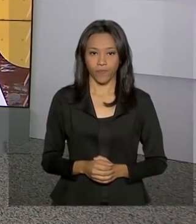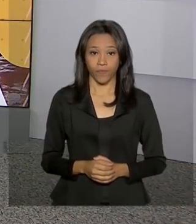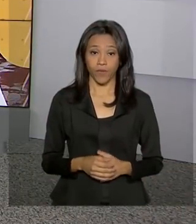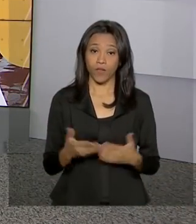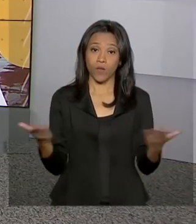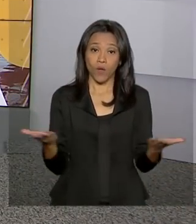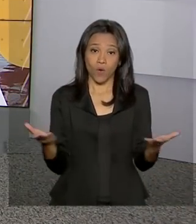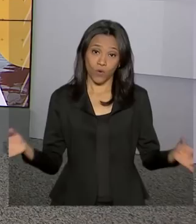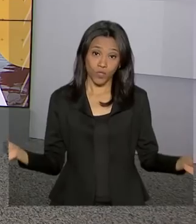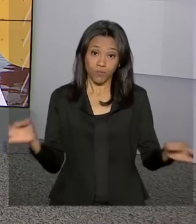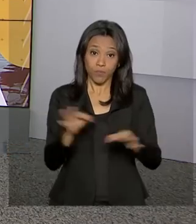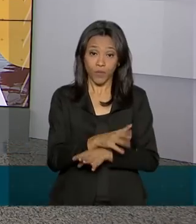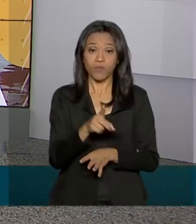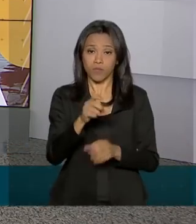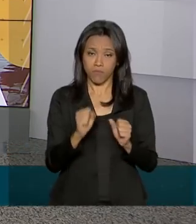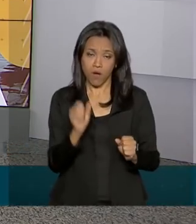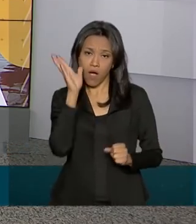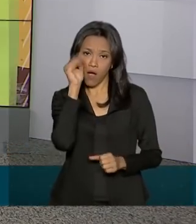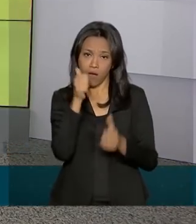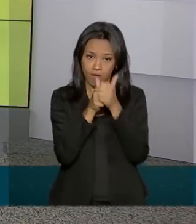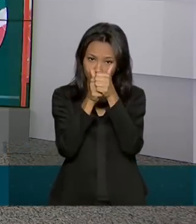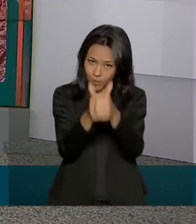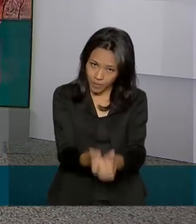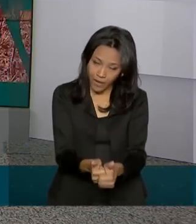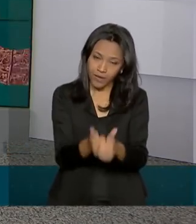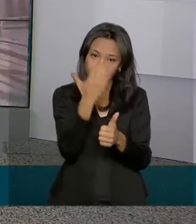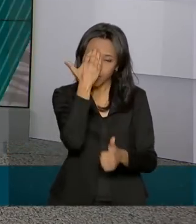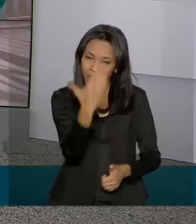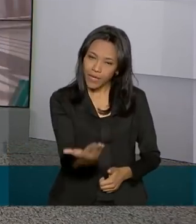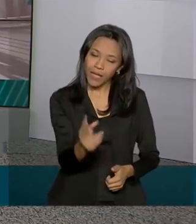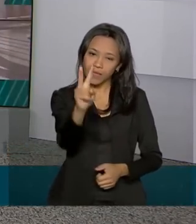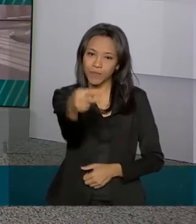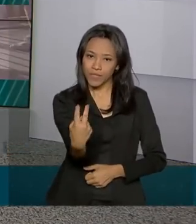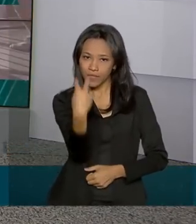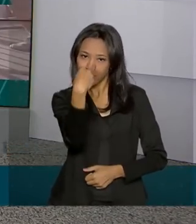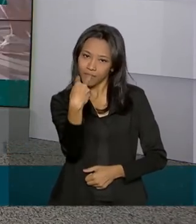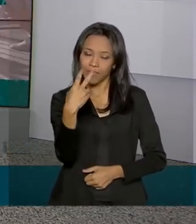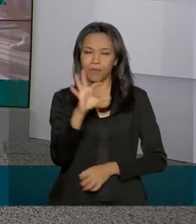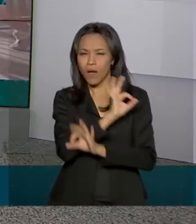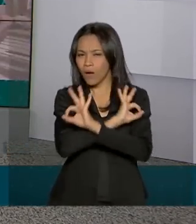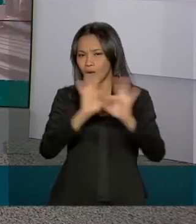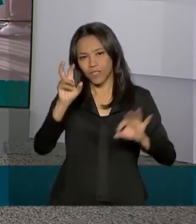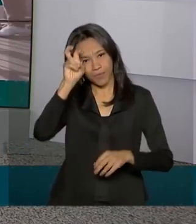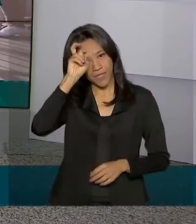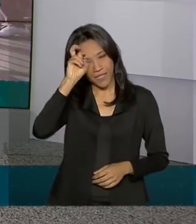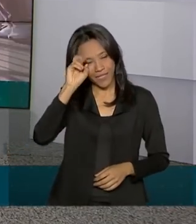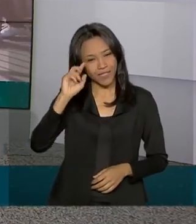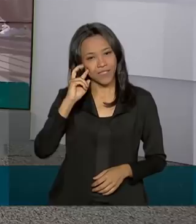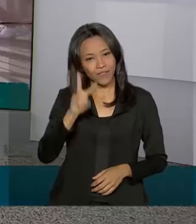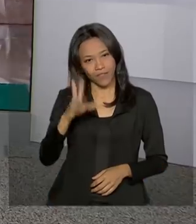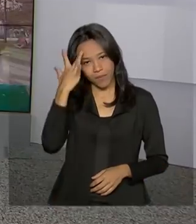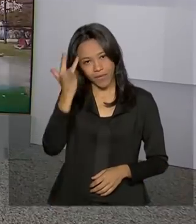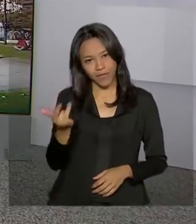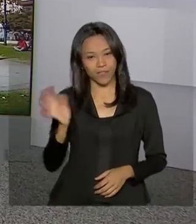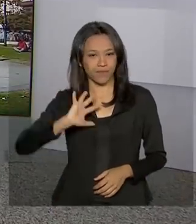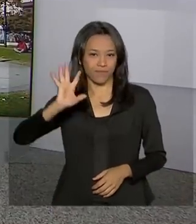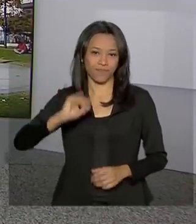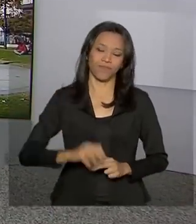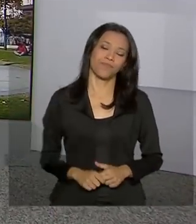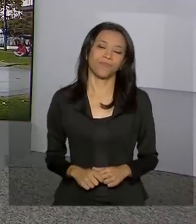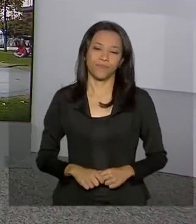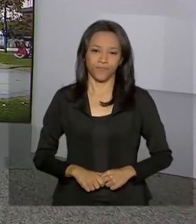Por hoje é só, nos acompanhem também pelas nossas redes sociais. Muito obrigada pela companhia, uma ótima quinta-feira, a gente se vê amanhã. Tchau!